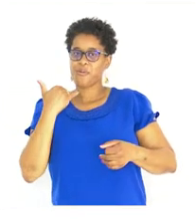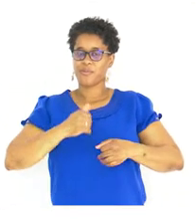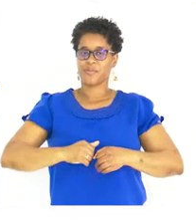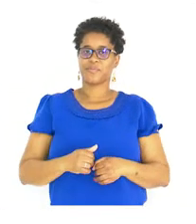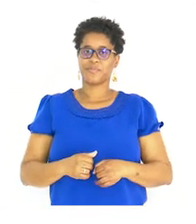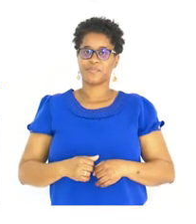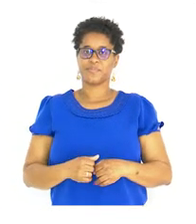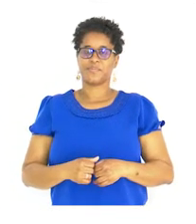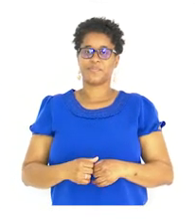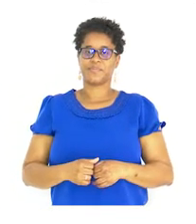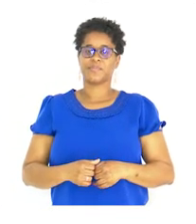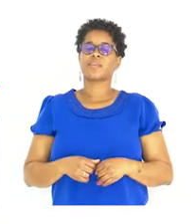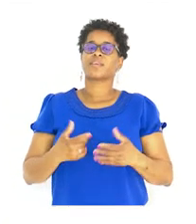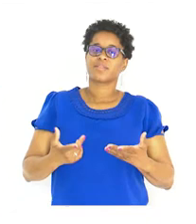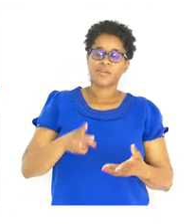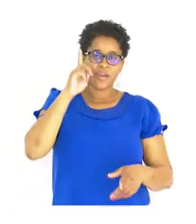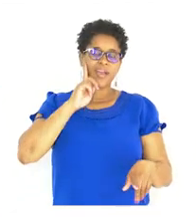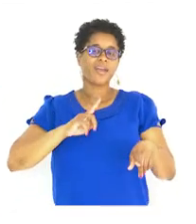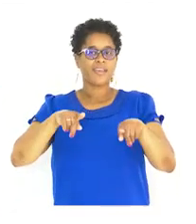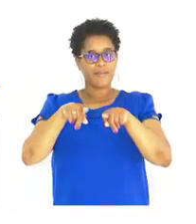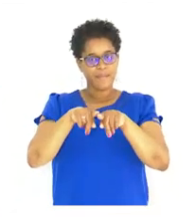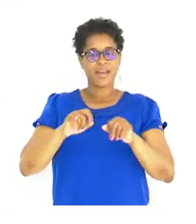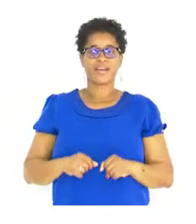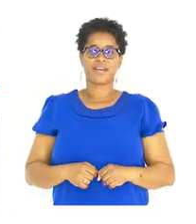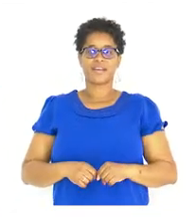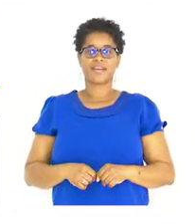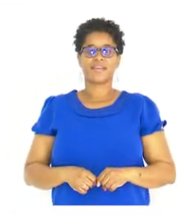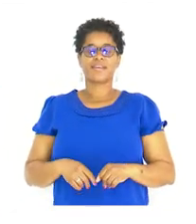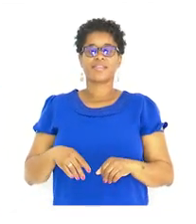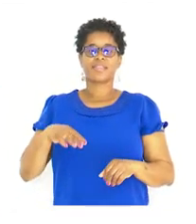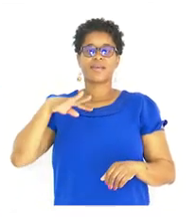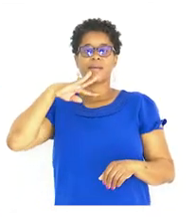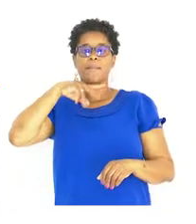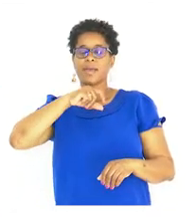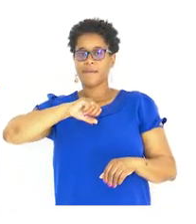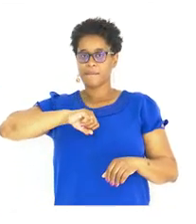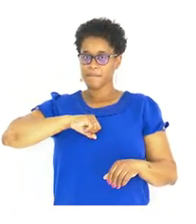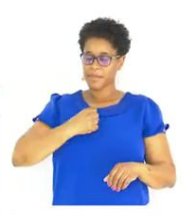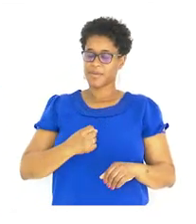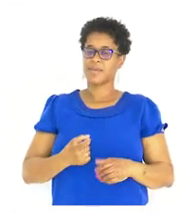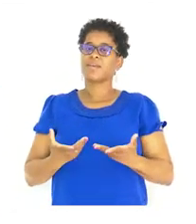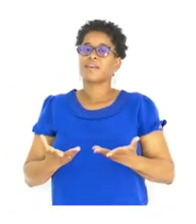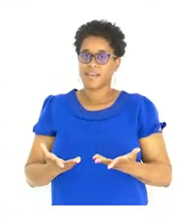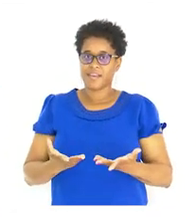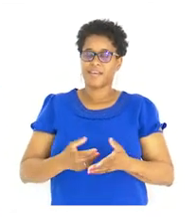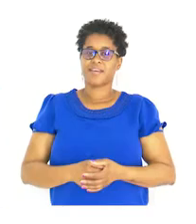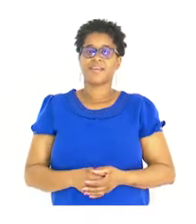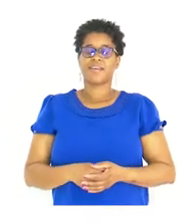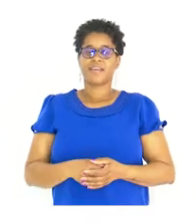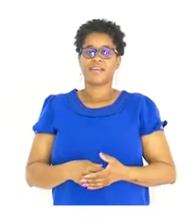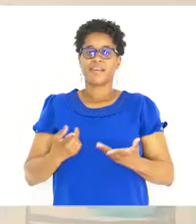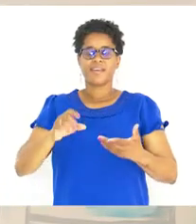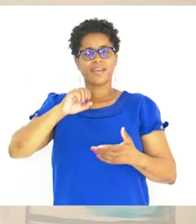E a irmão E minha Mãe É a